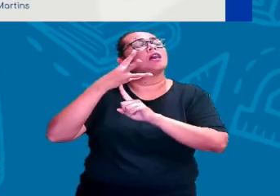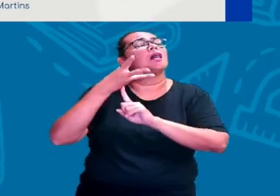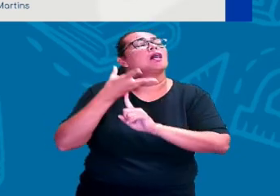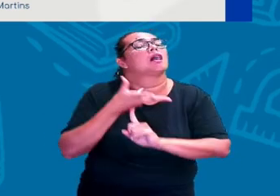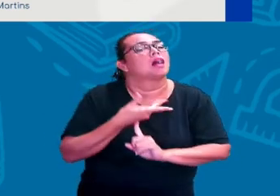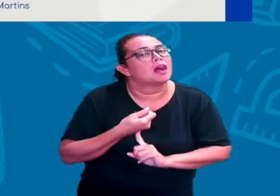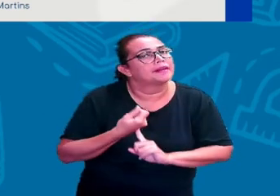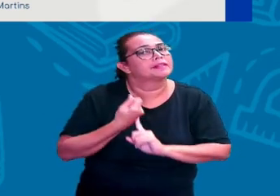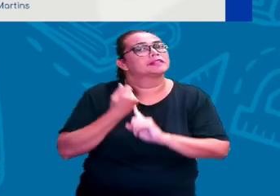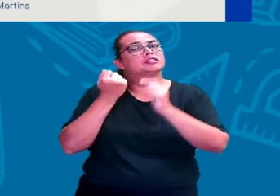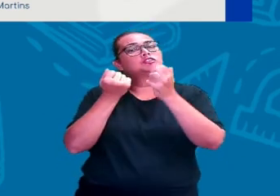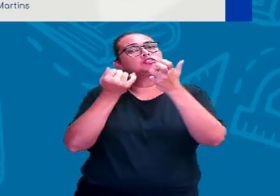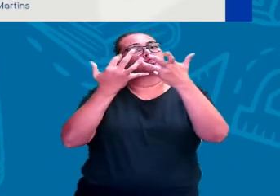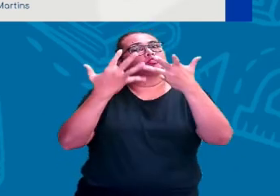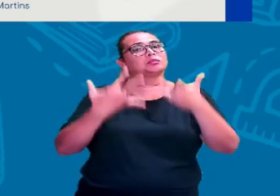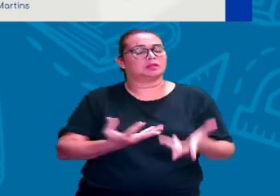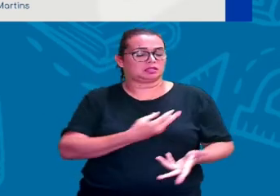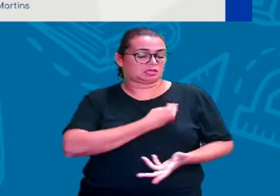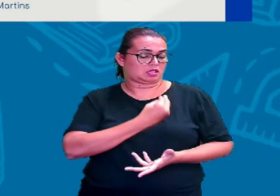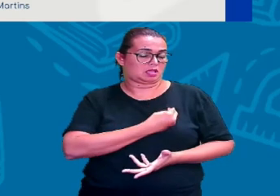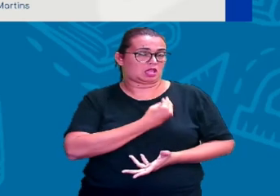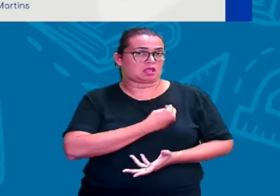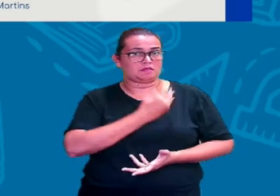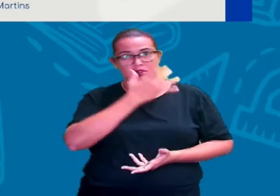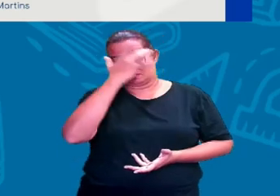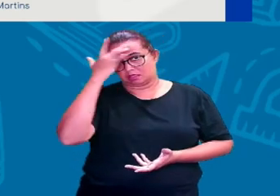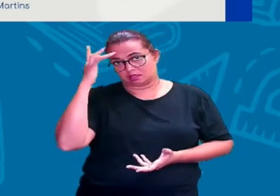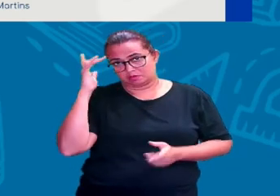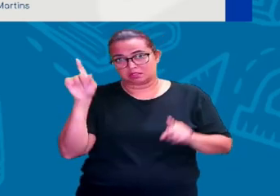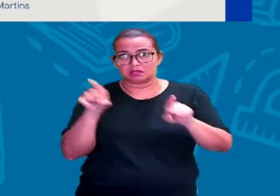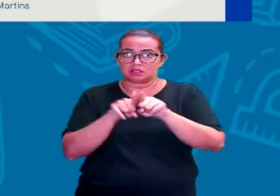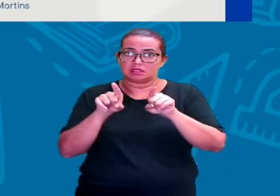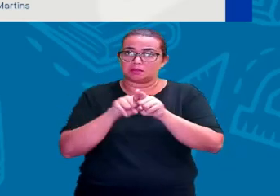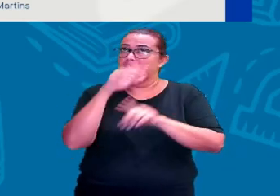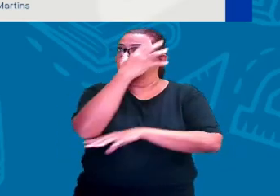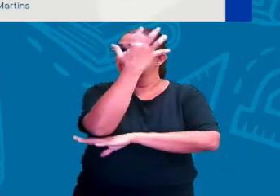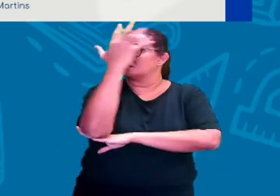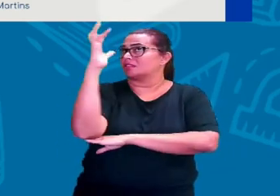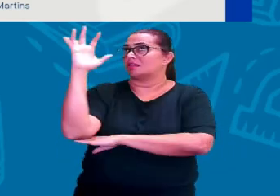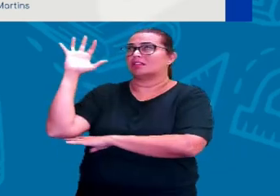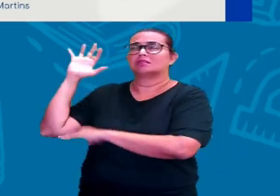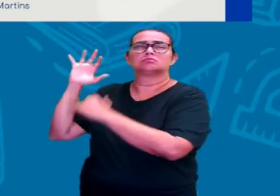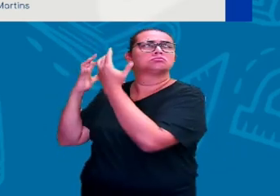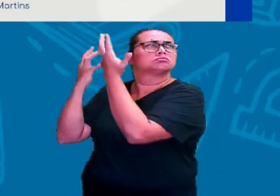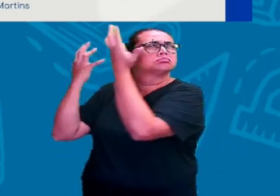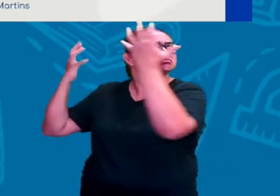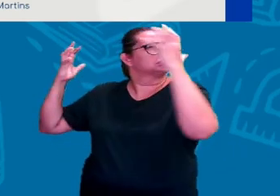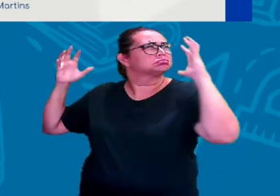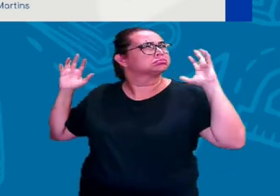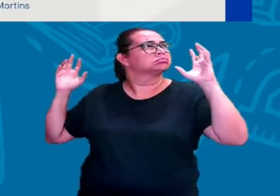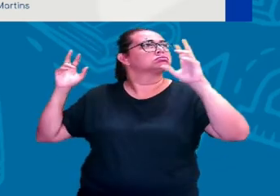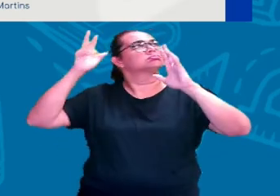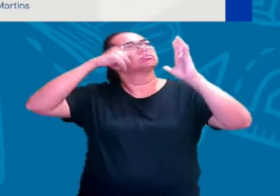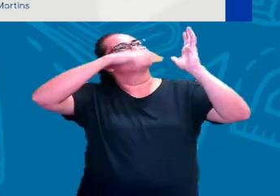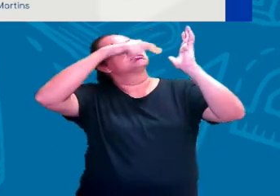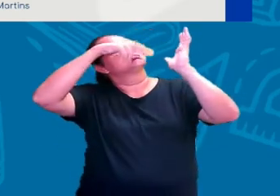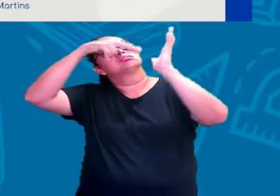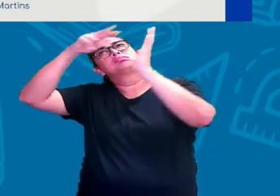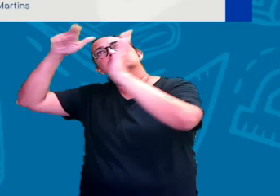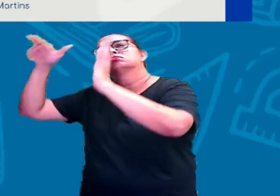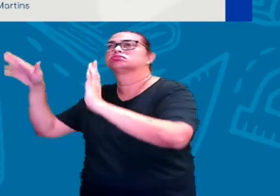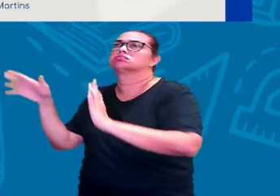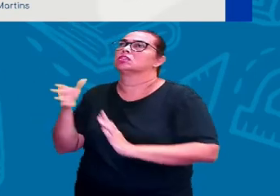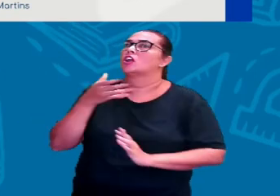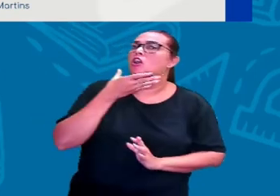a realidade das pessoas e também naturalista, né? A natureza. E expressada pelas figuras de